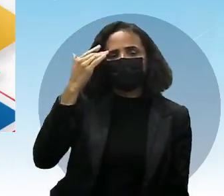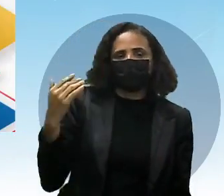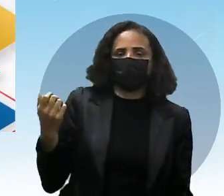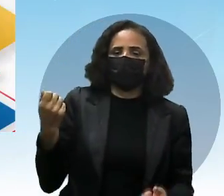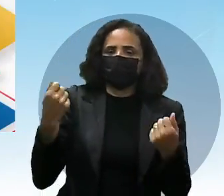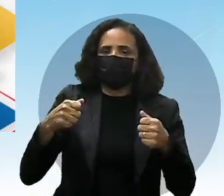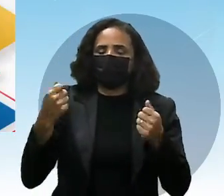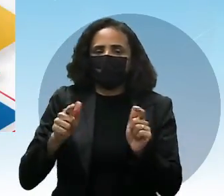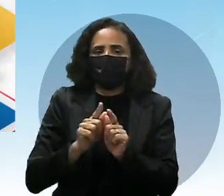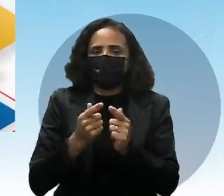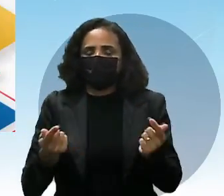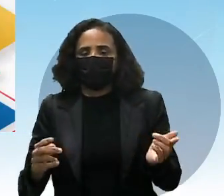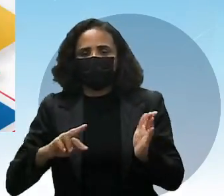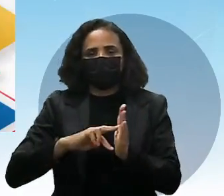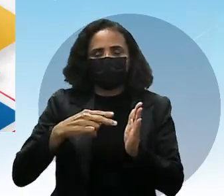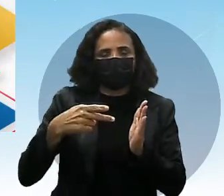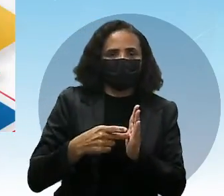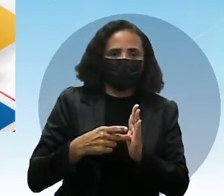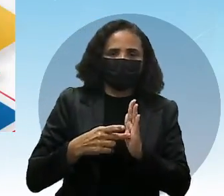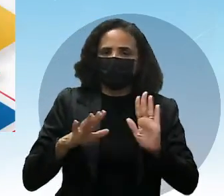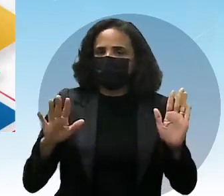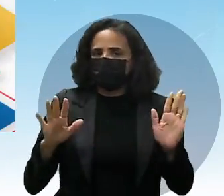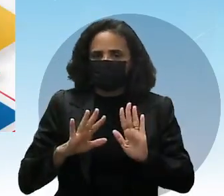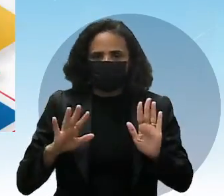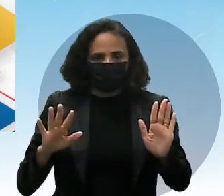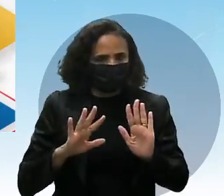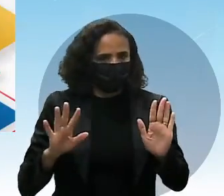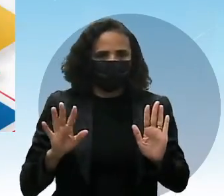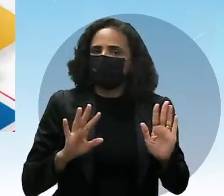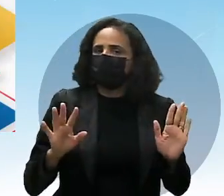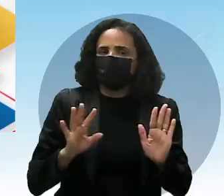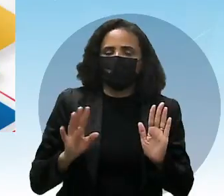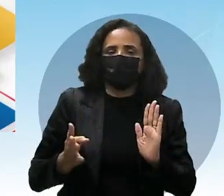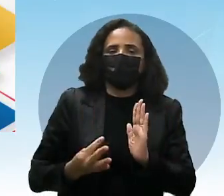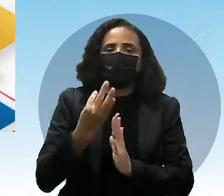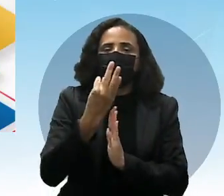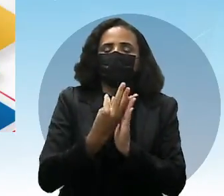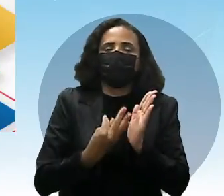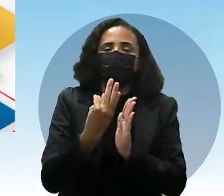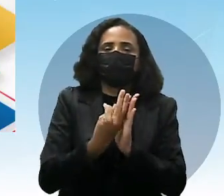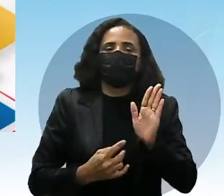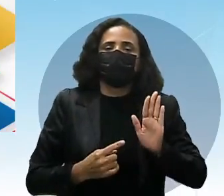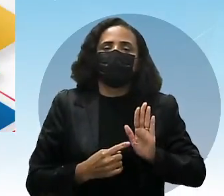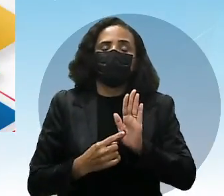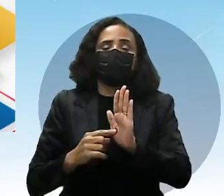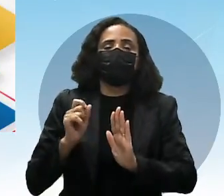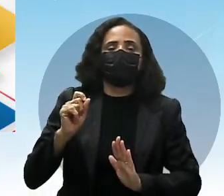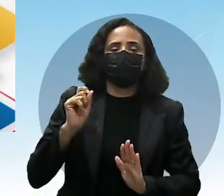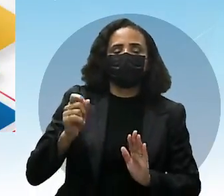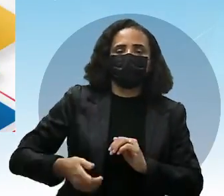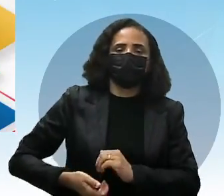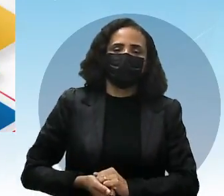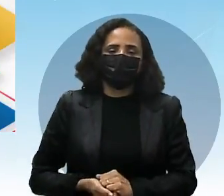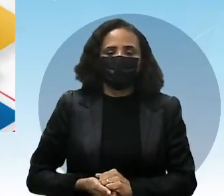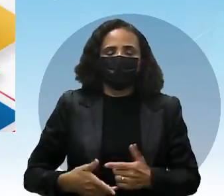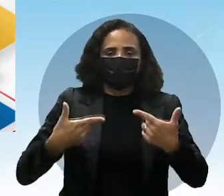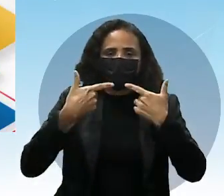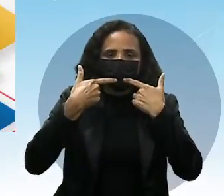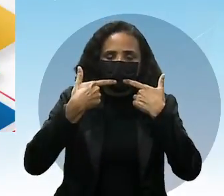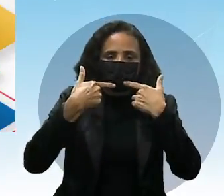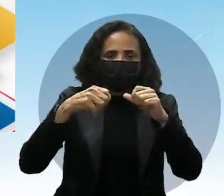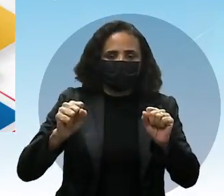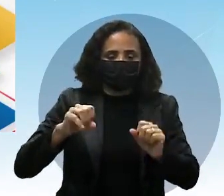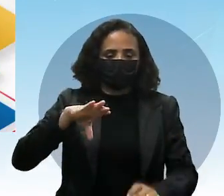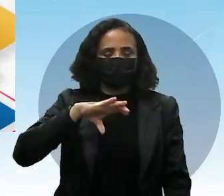Significar determinada palavra Não O texto em si As perguntas Veio em língua materna Veio em